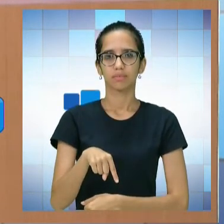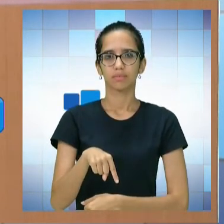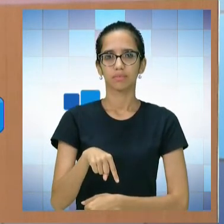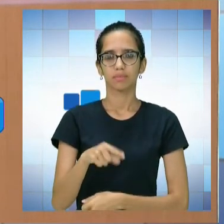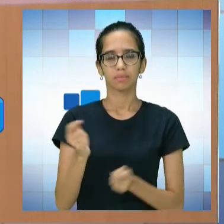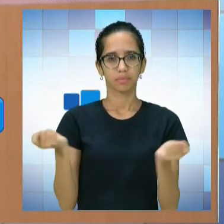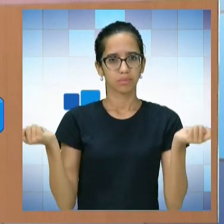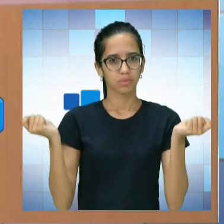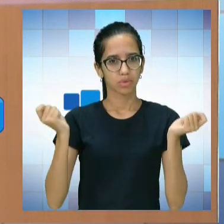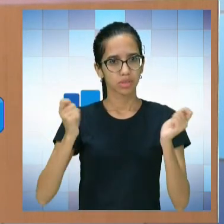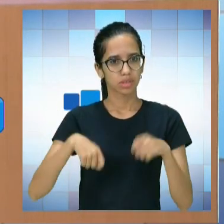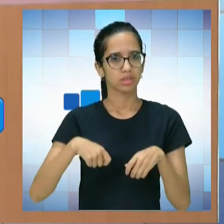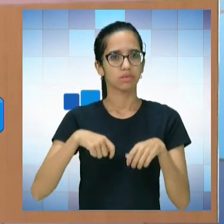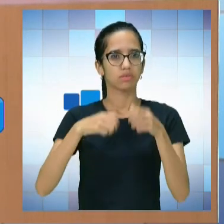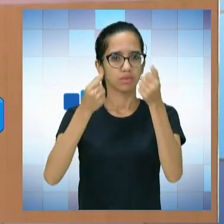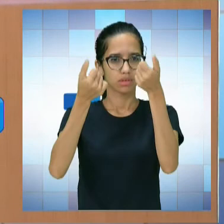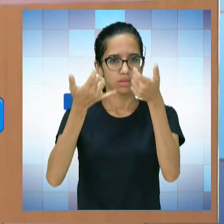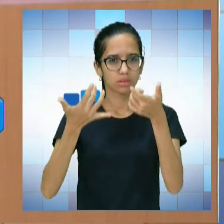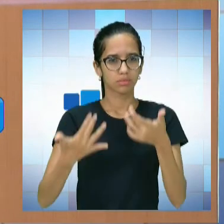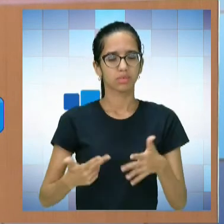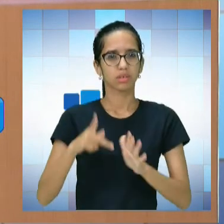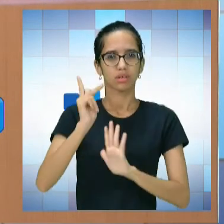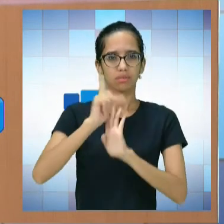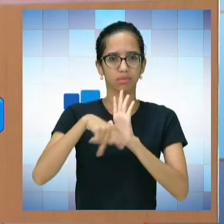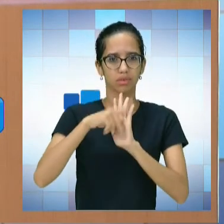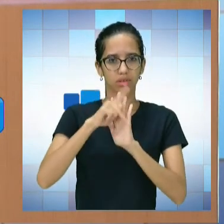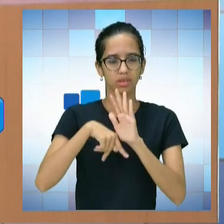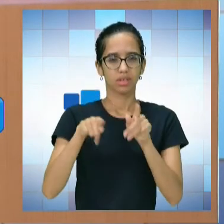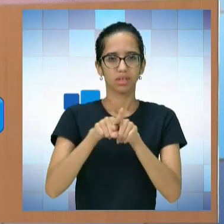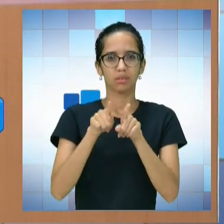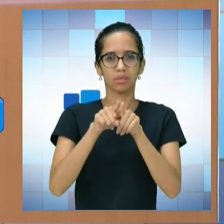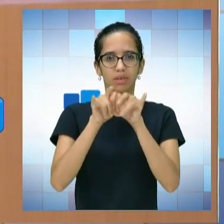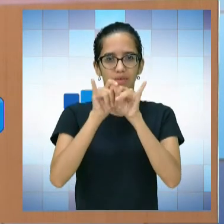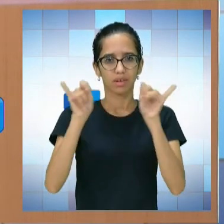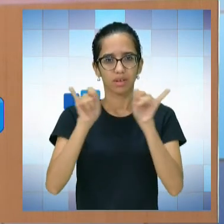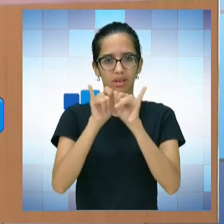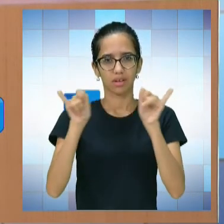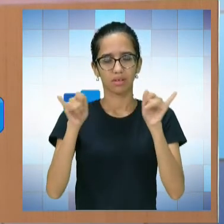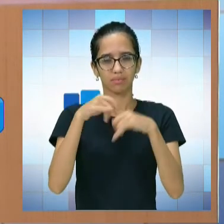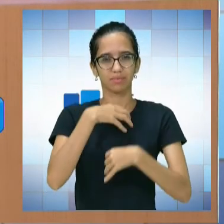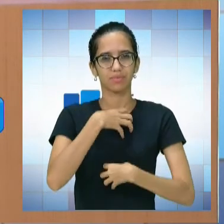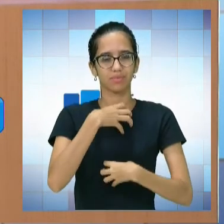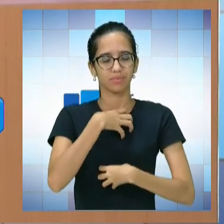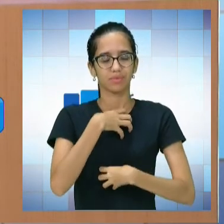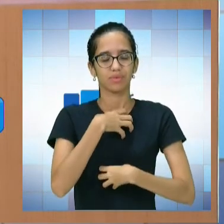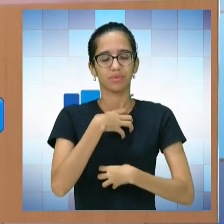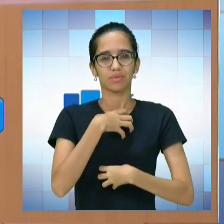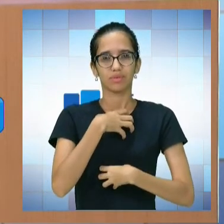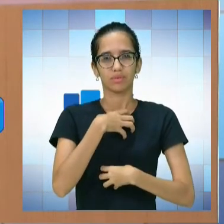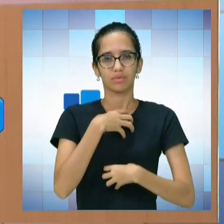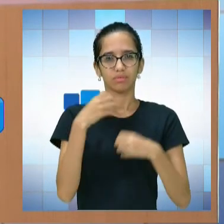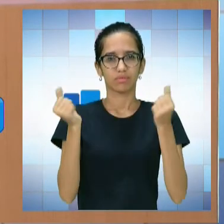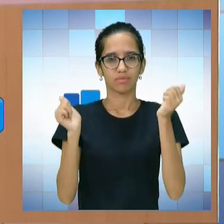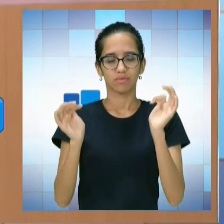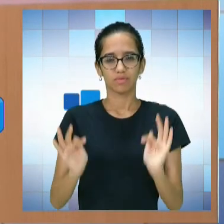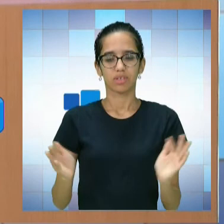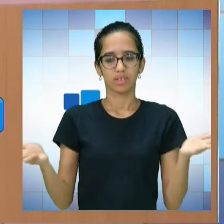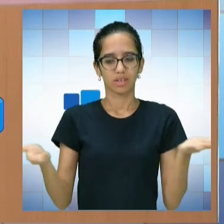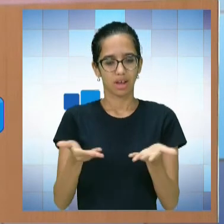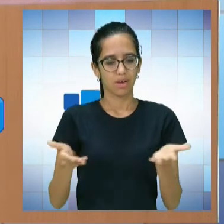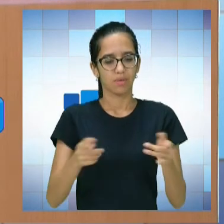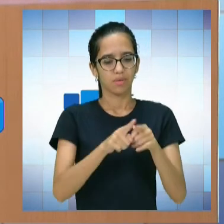está possibilitando, né, que a gente fale um pouco desse projeto e queria dizer que é com muita satisfação que a gente está disponibilizando esse